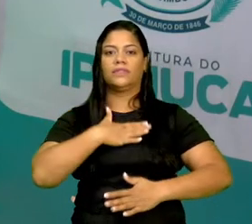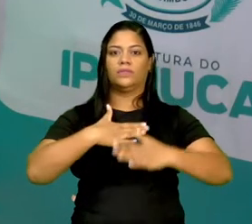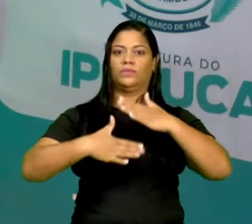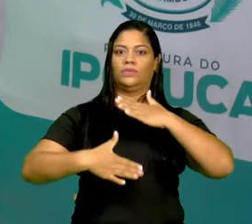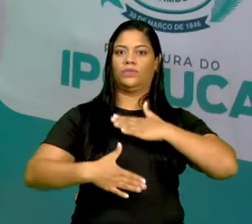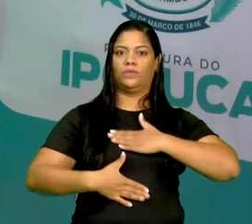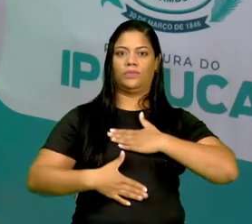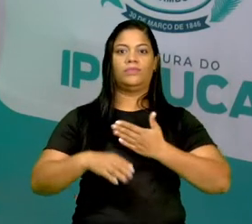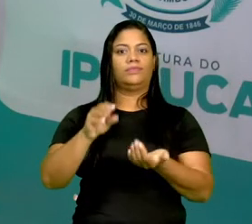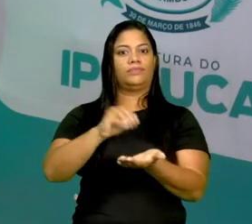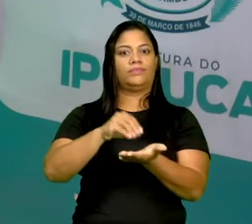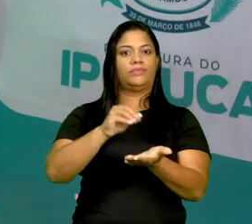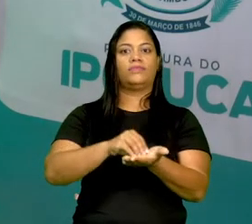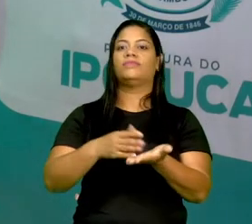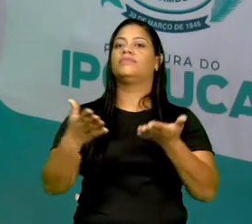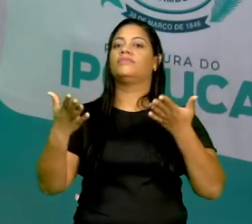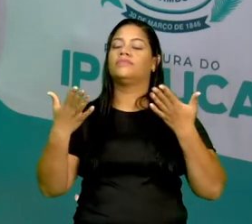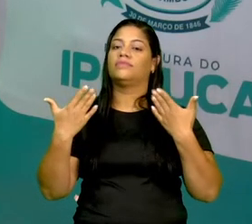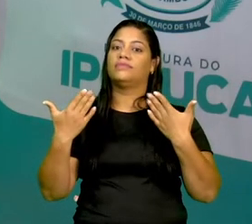calor do sol.